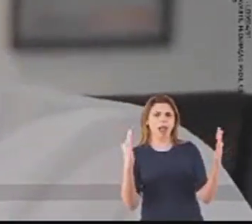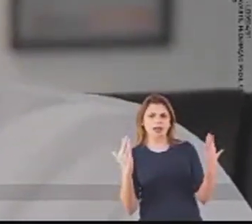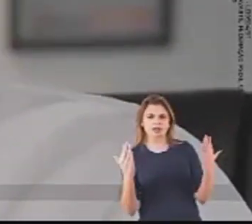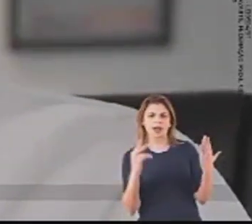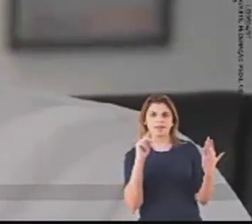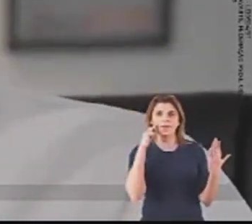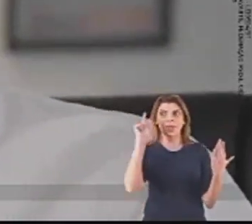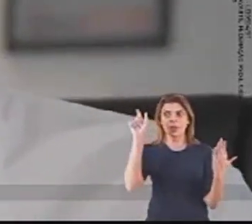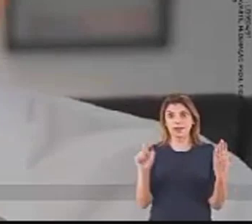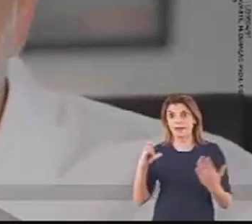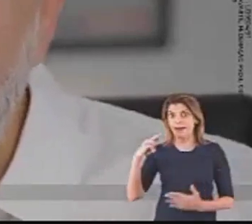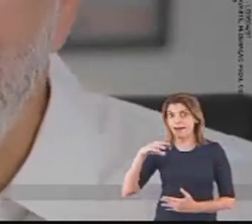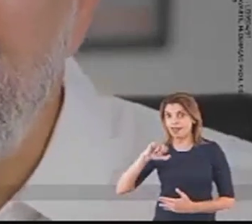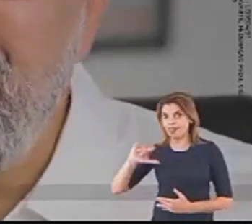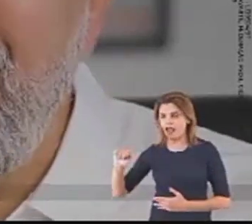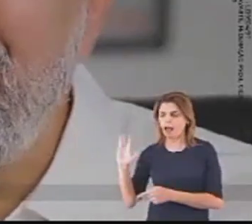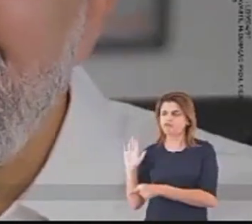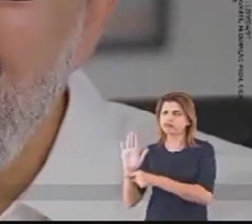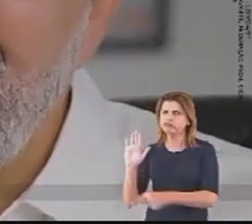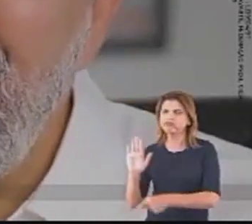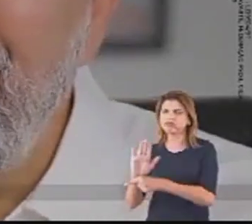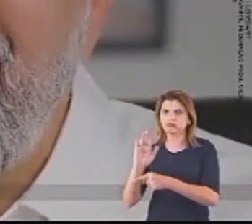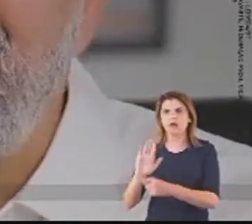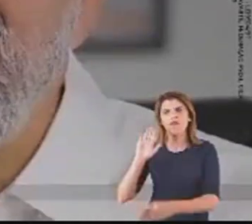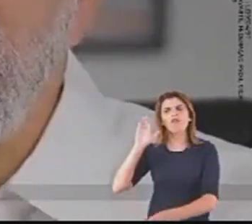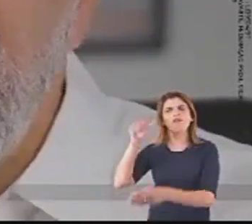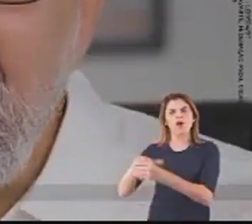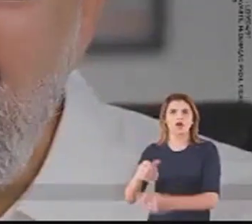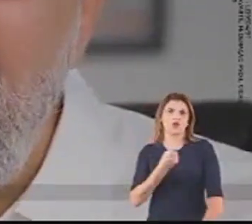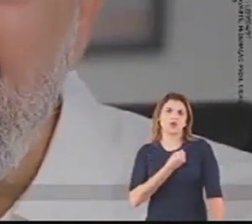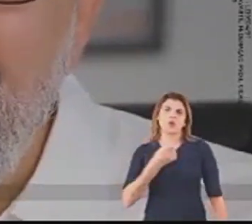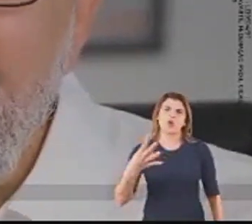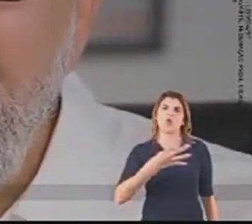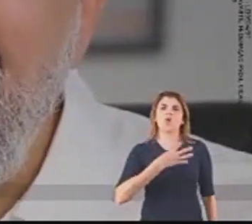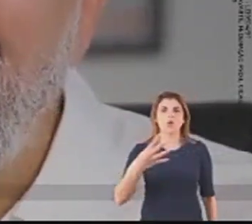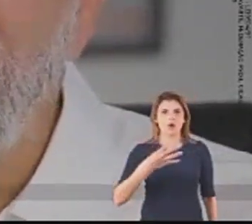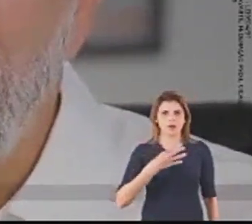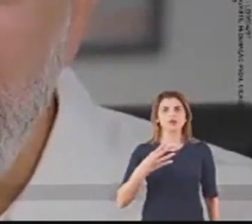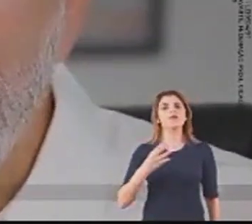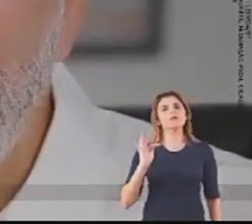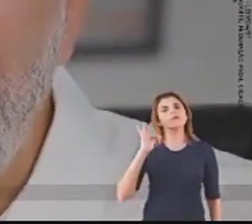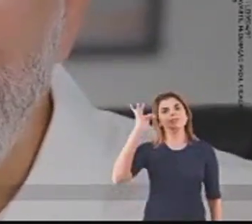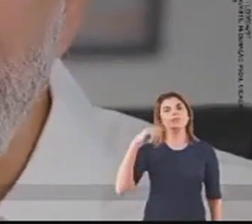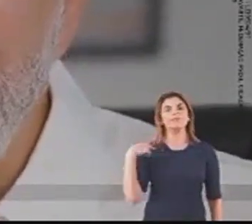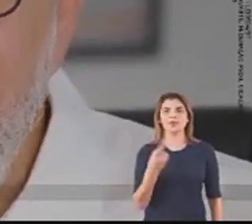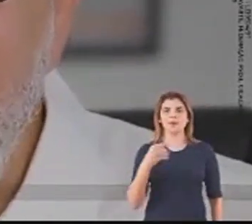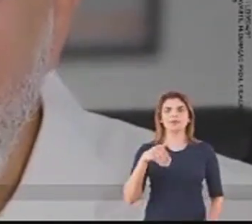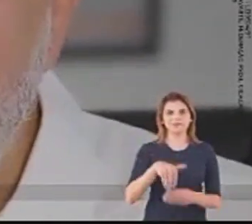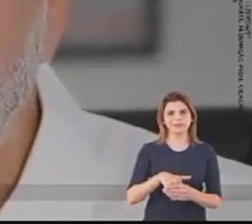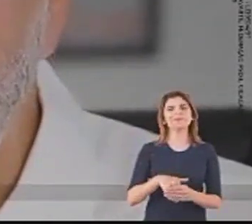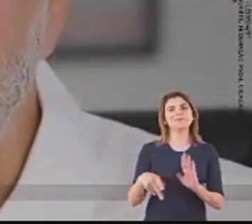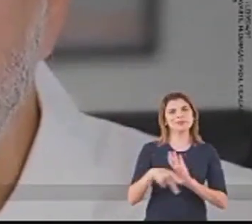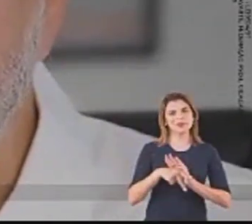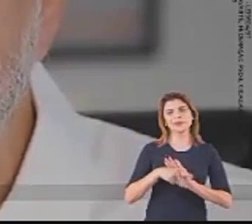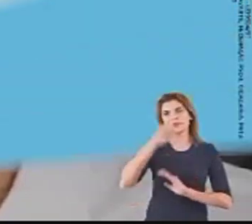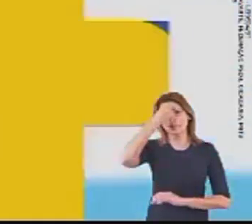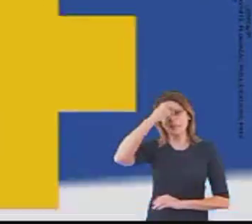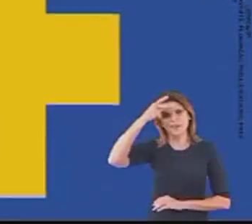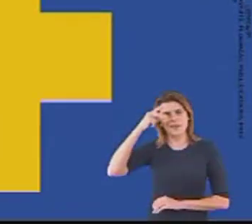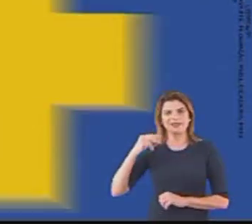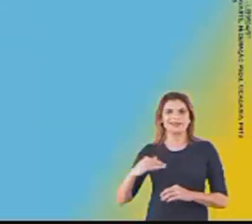currículo do Canela e os serviços prestados, vamos votar 44 Canela, o próximo prefeito da cidade de Belforrojo.